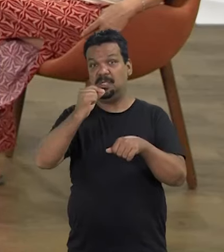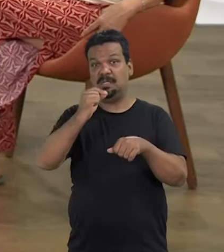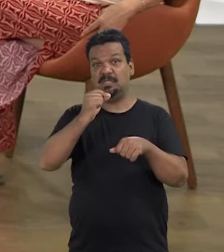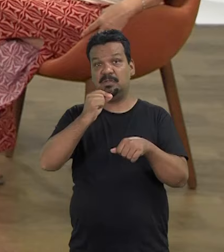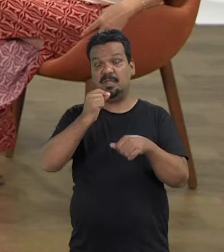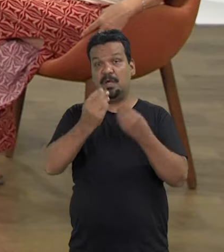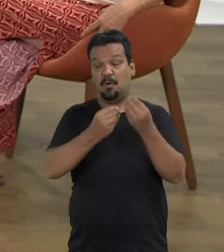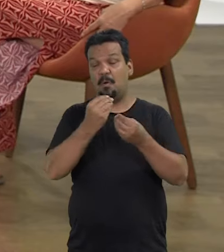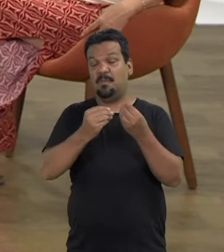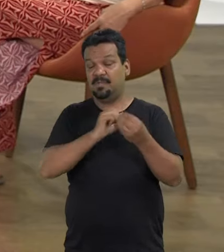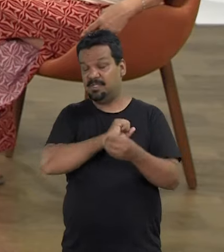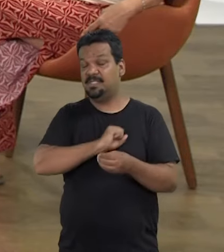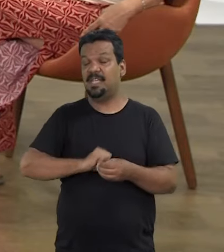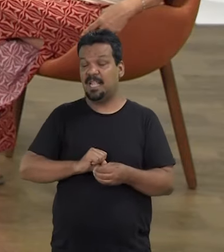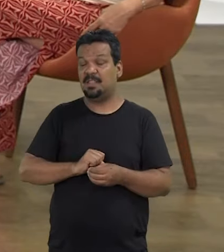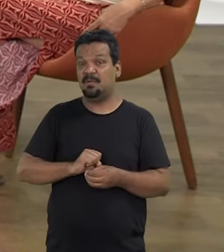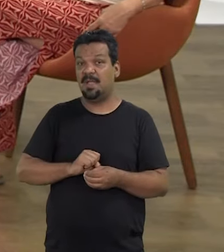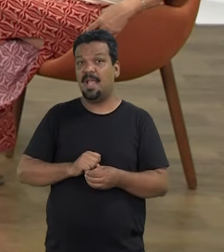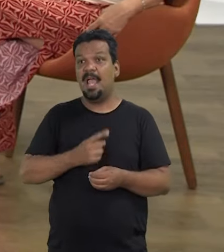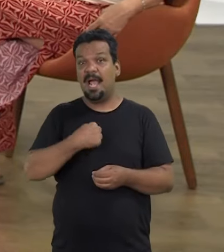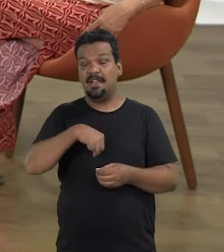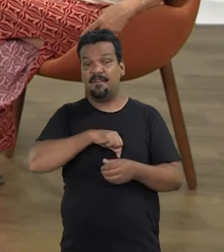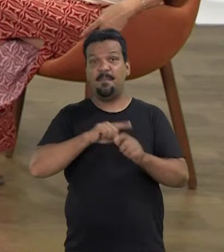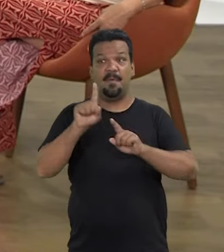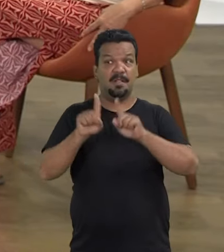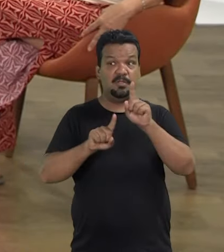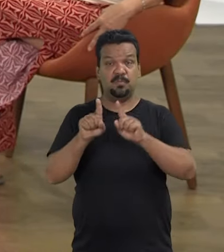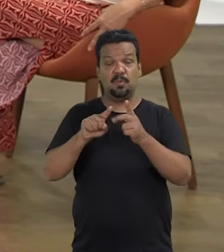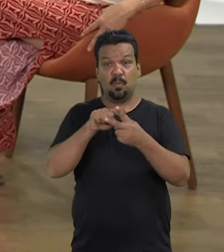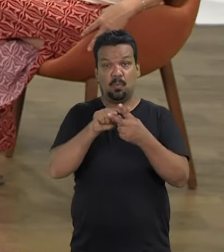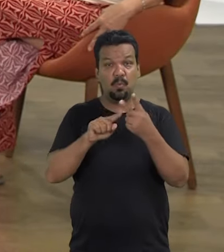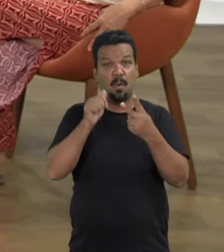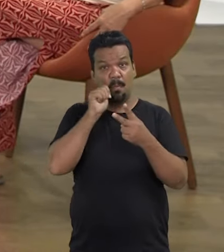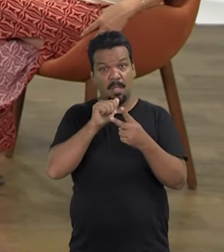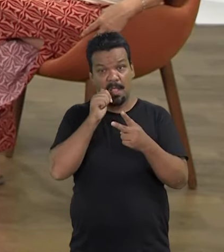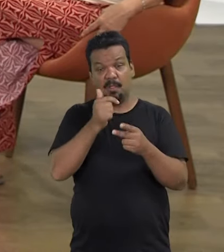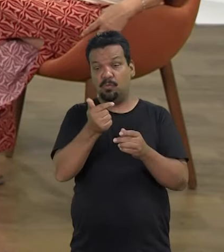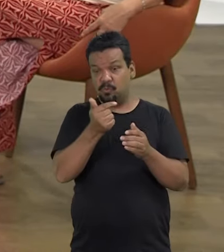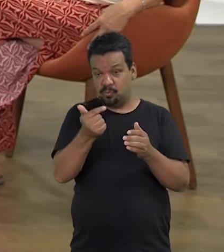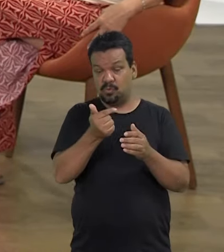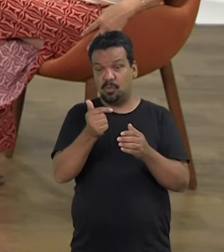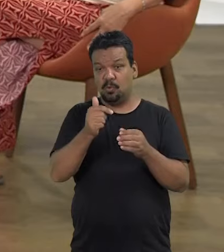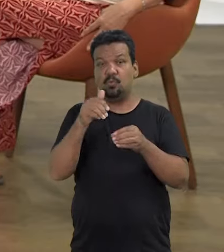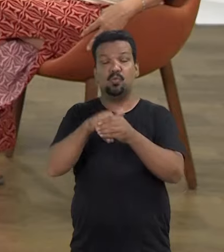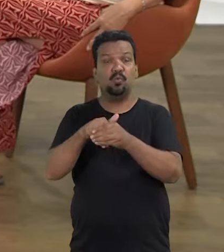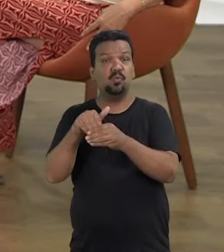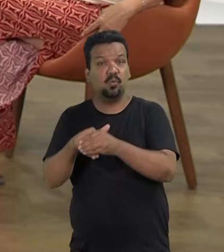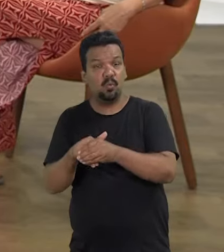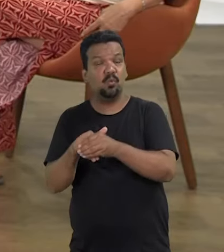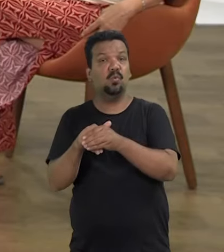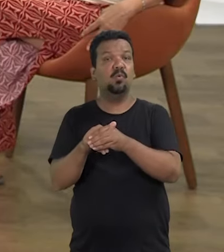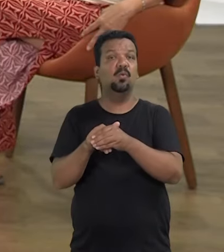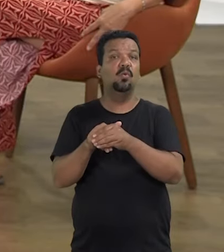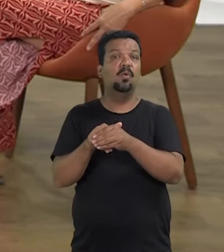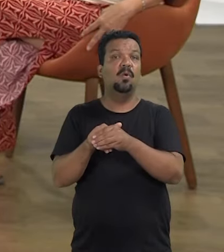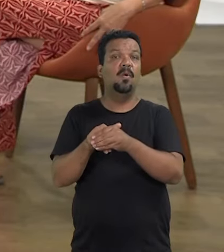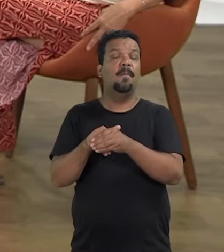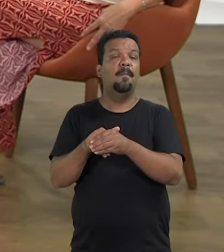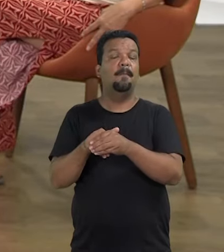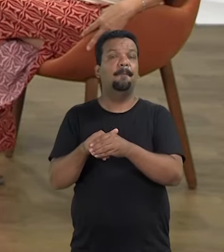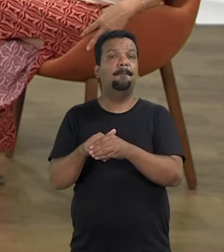senadora, a gente vai para uma disputa com duas mulheres no segundo turno para